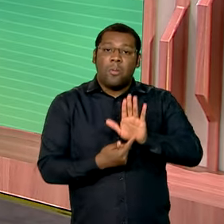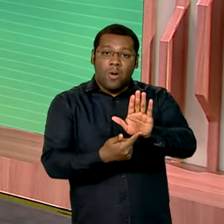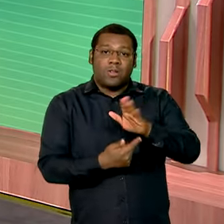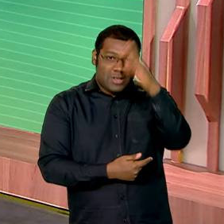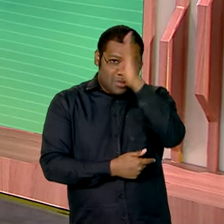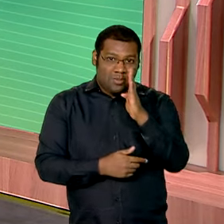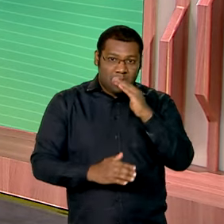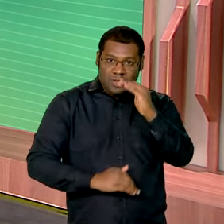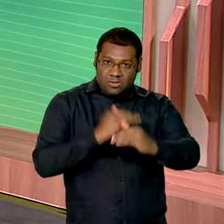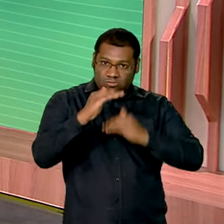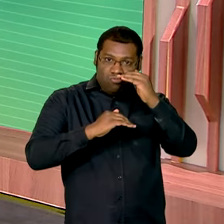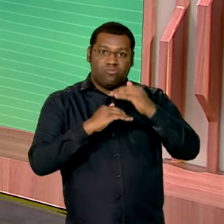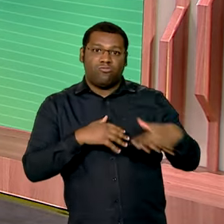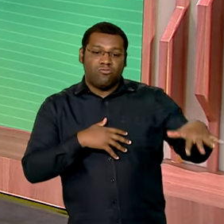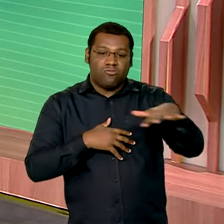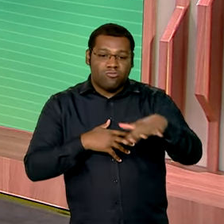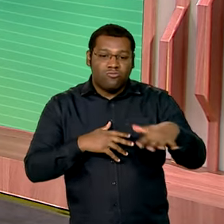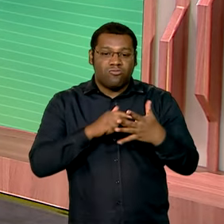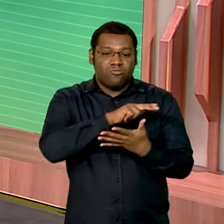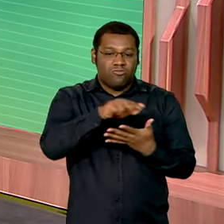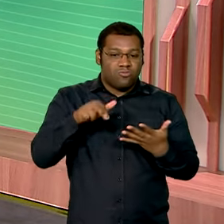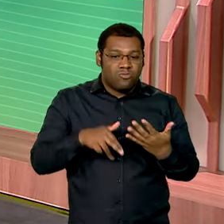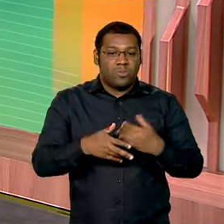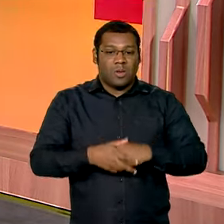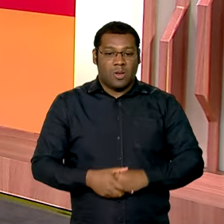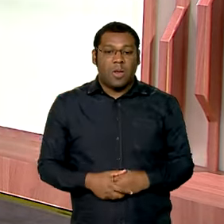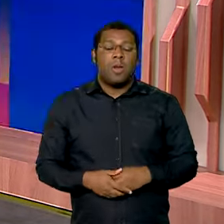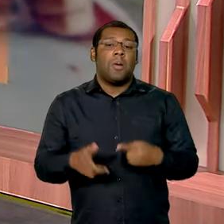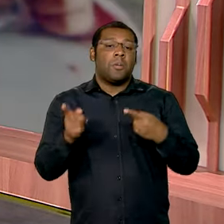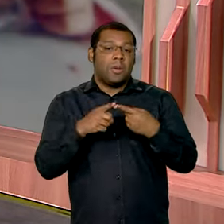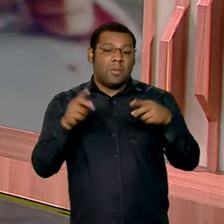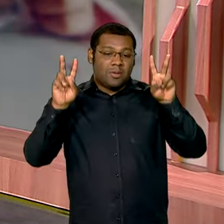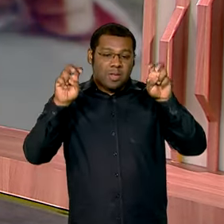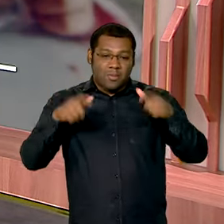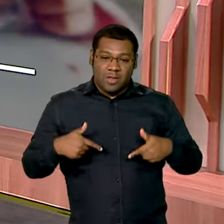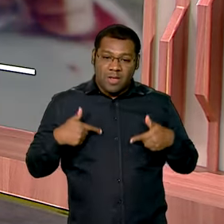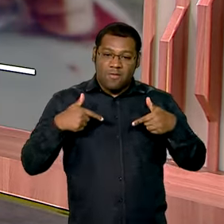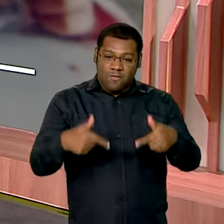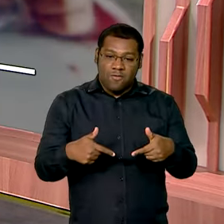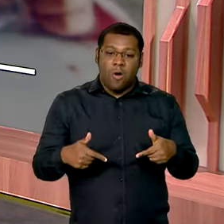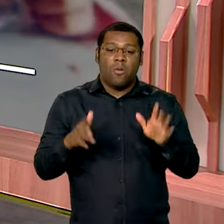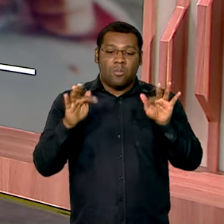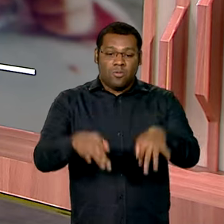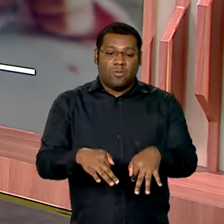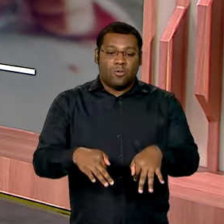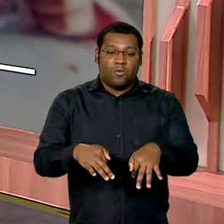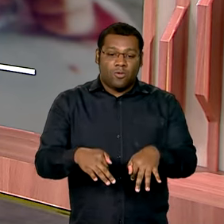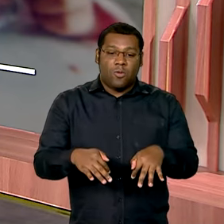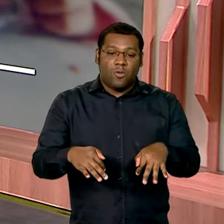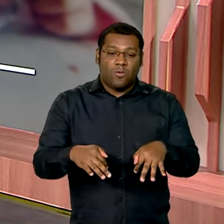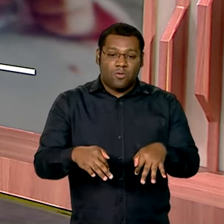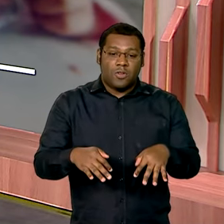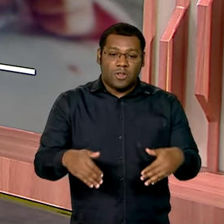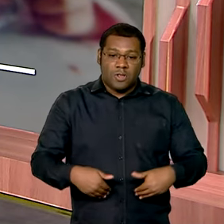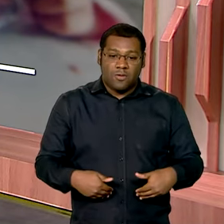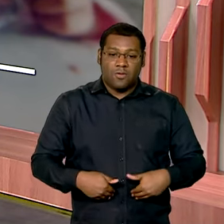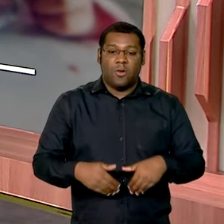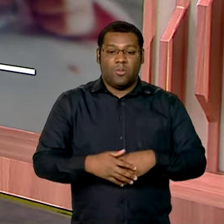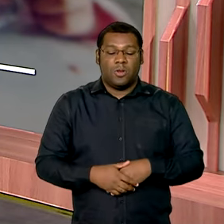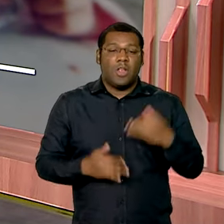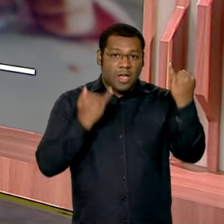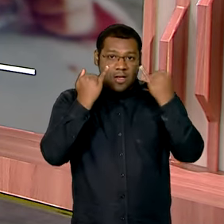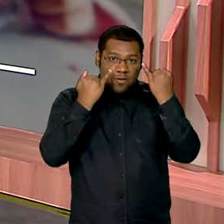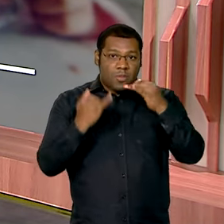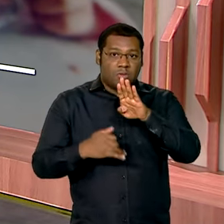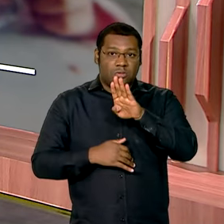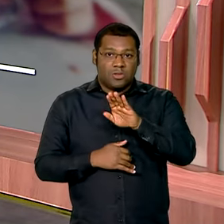em diferentes áreas. Vamos começar pelo combate à miséria. Uma análise da Fundação Getúlio Vargas, a partir de dados do IBGE,